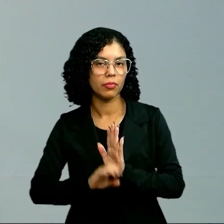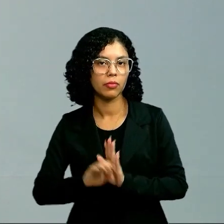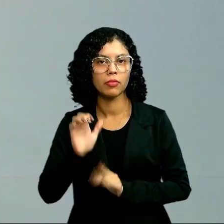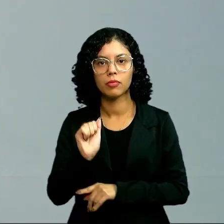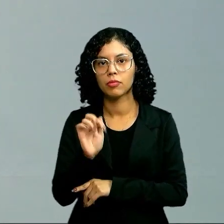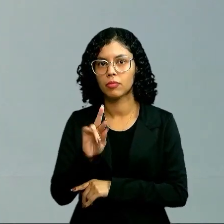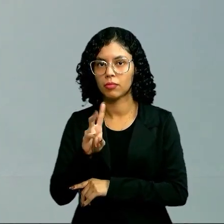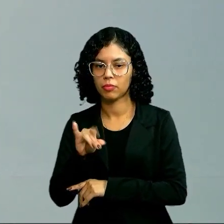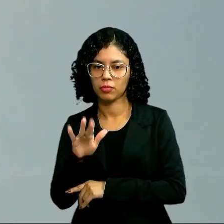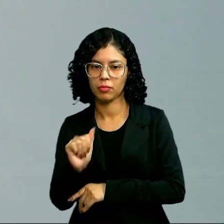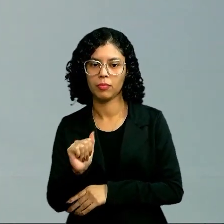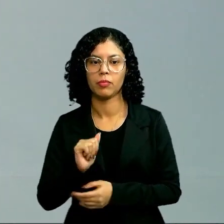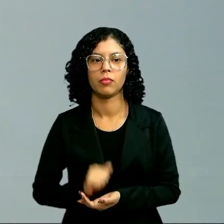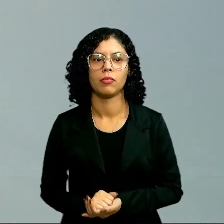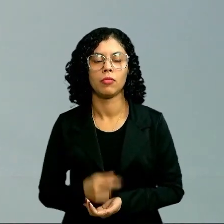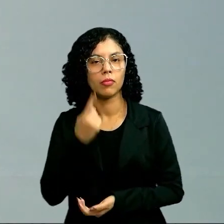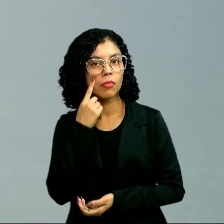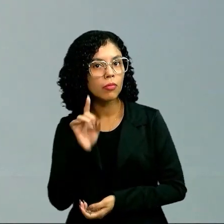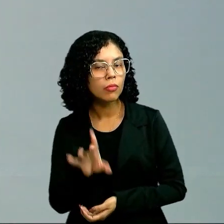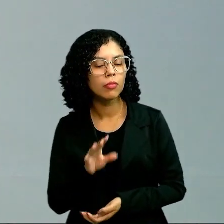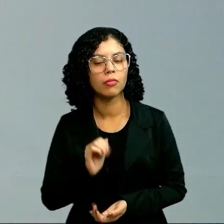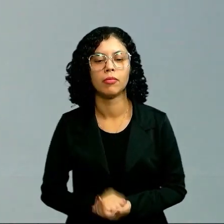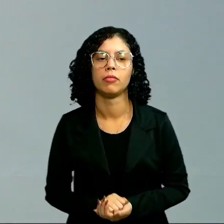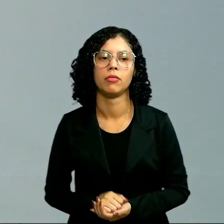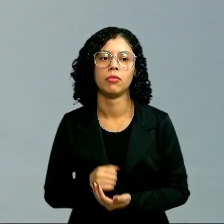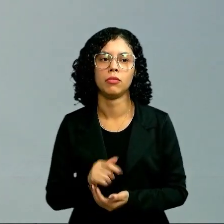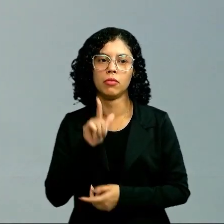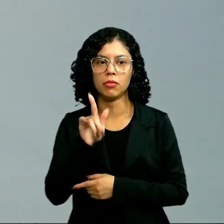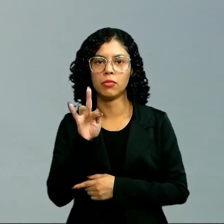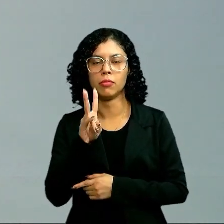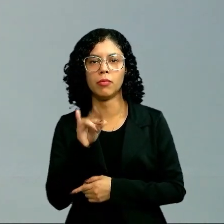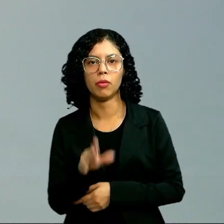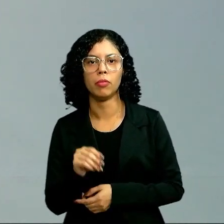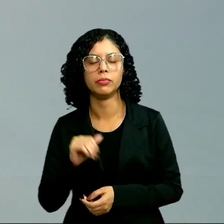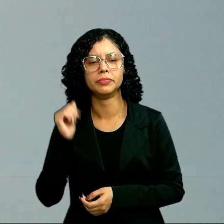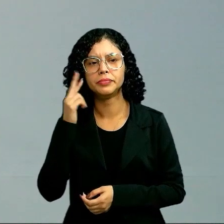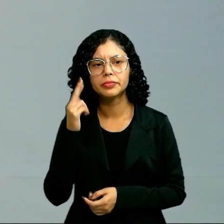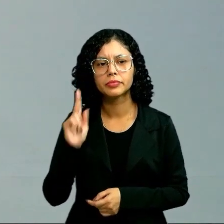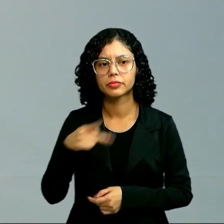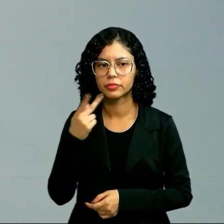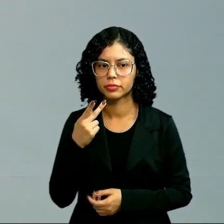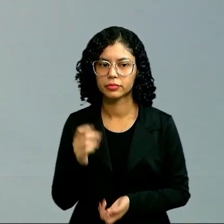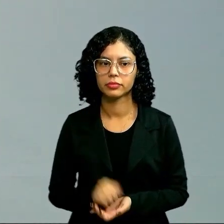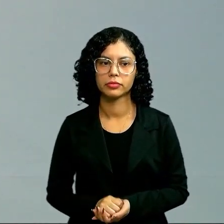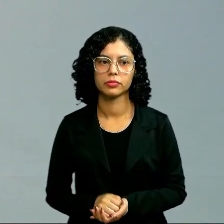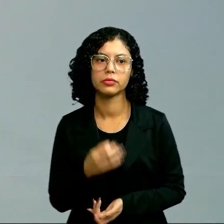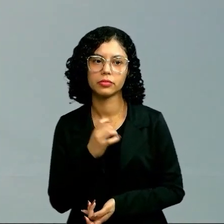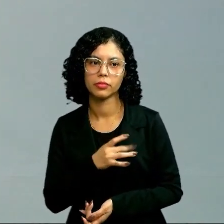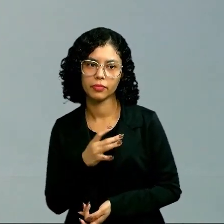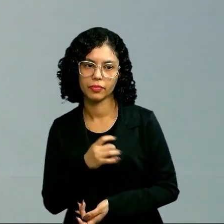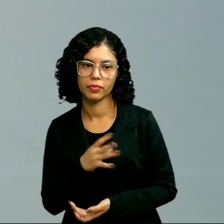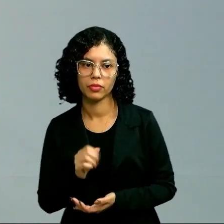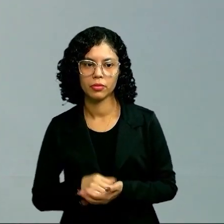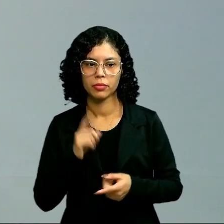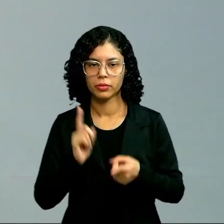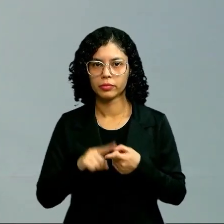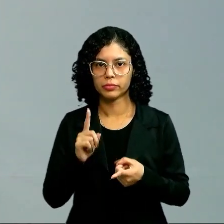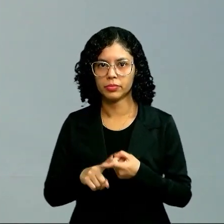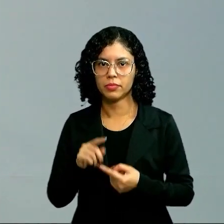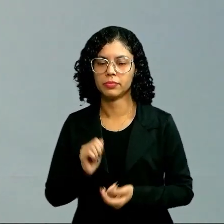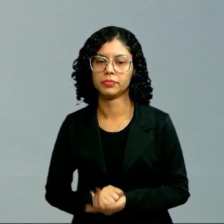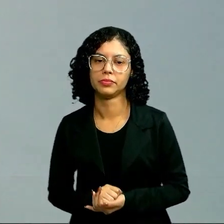álgebra. Olha só, pessoal, quando a gente está falando em álgebra, normalmente as pessoas ficam com medo. Por quê?